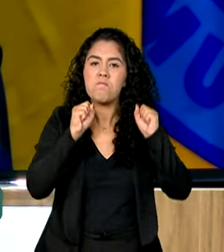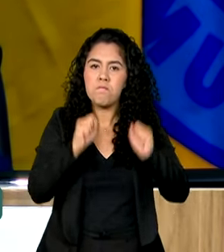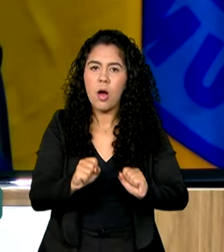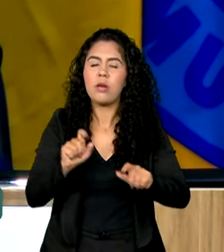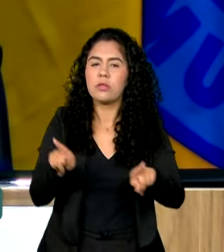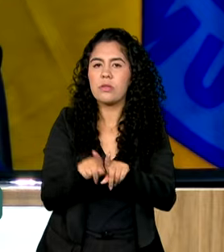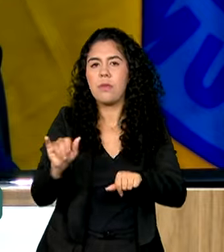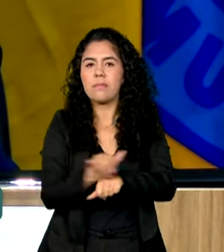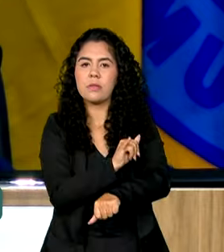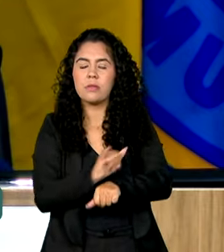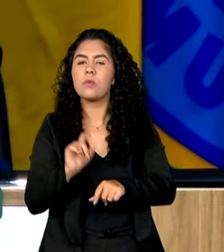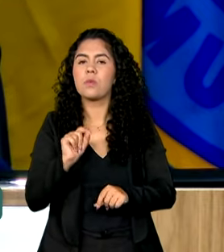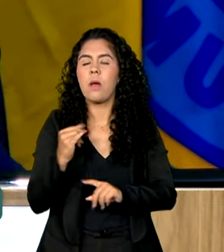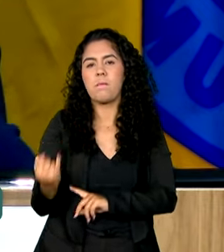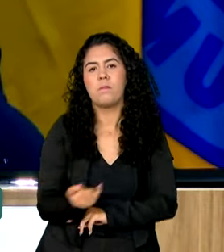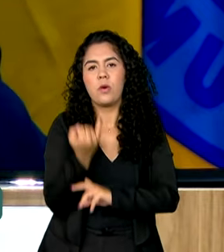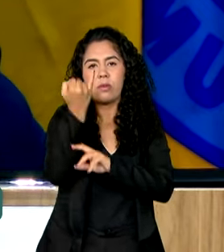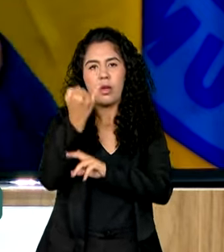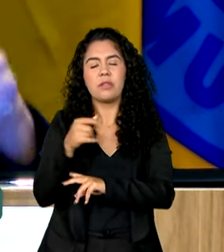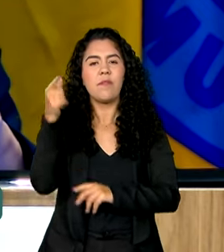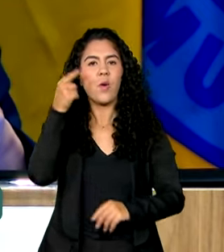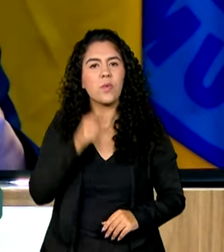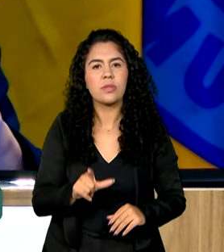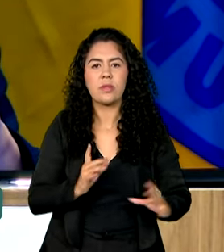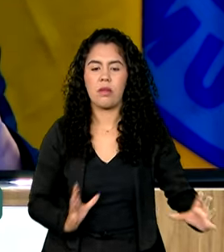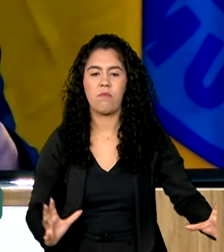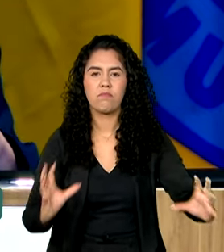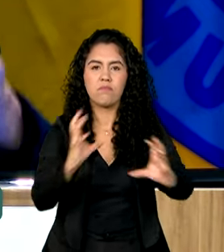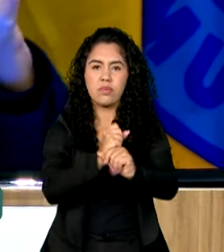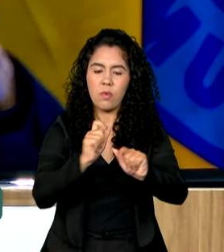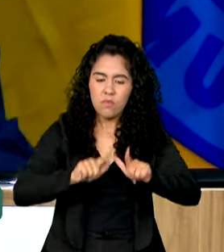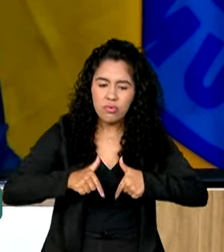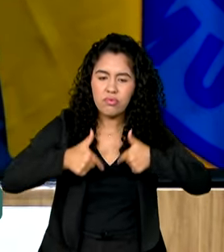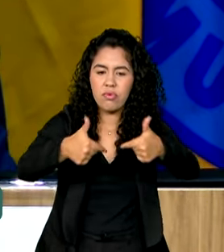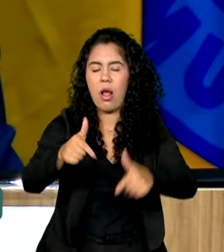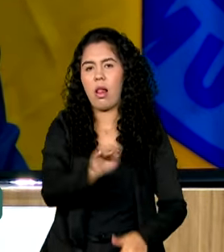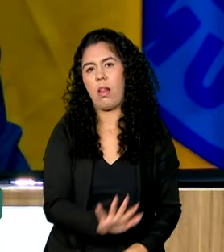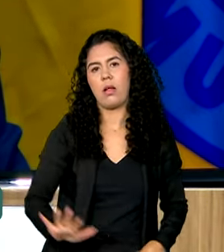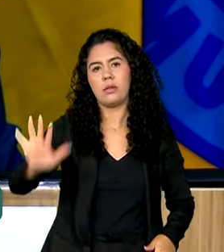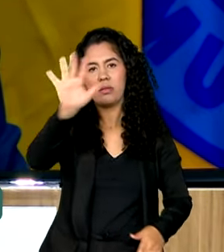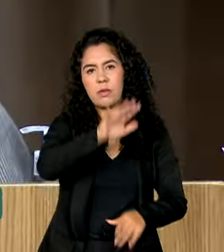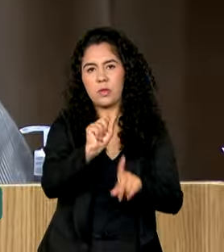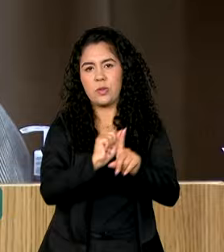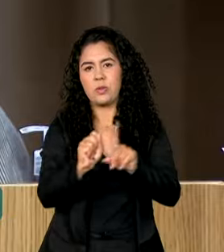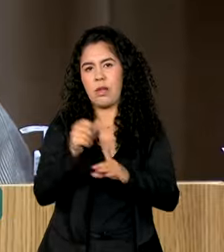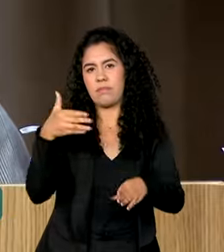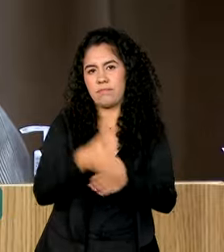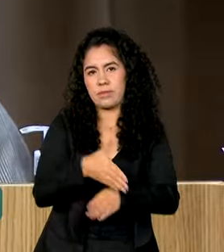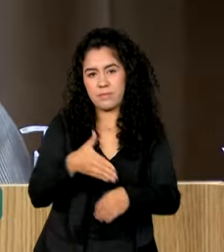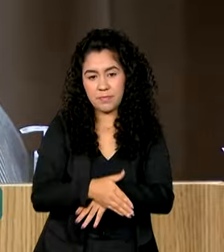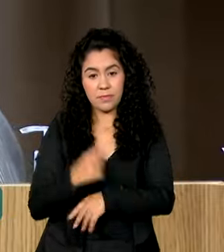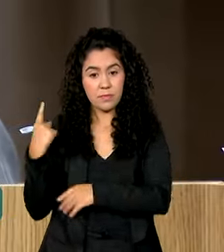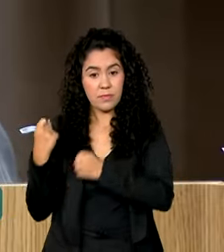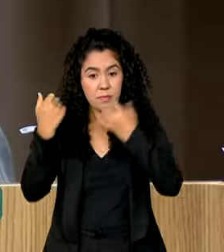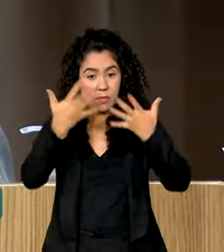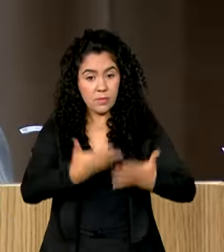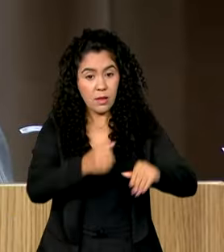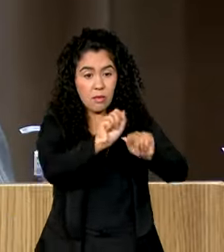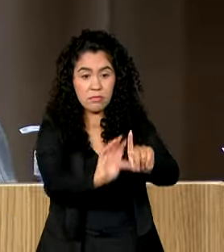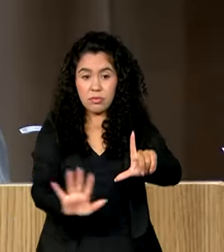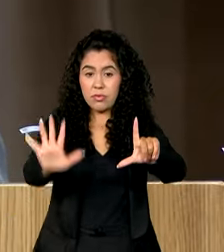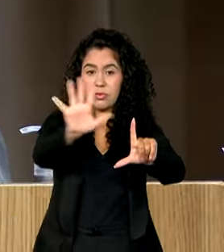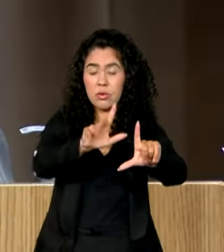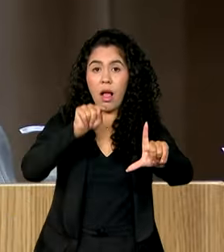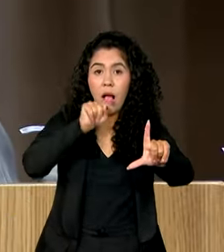ferramenta importante que vai se somar a esse esforço nacional de participação social. Este mapa colaborativo,